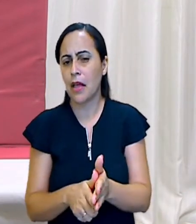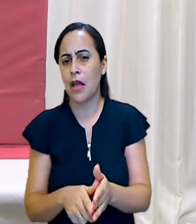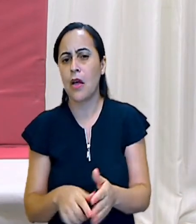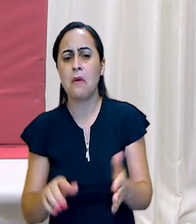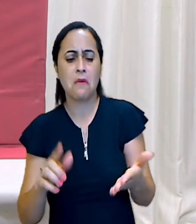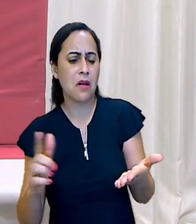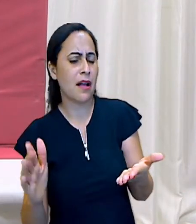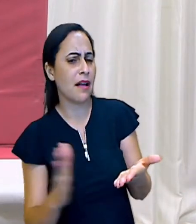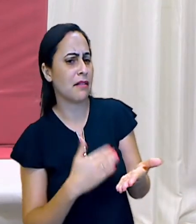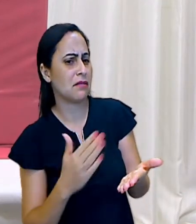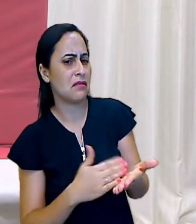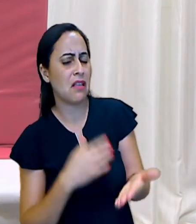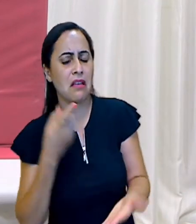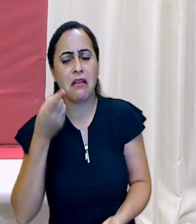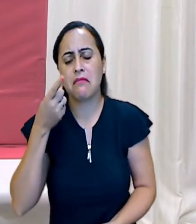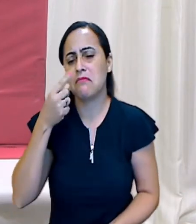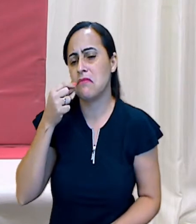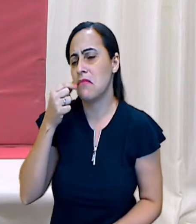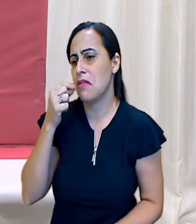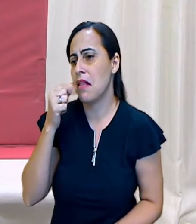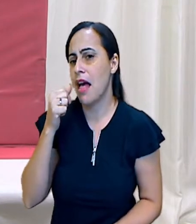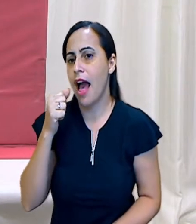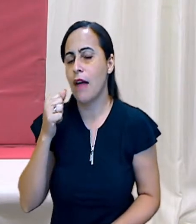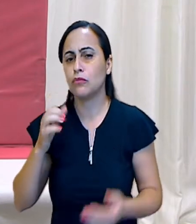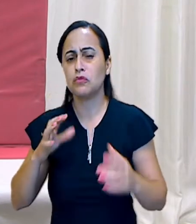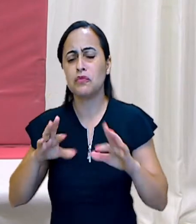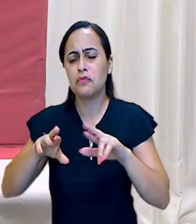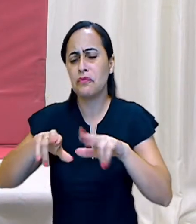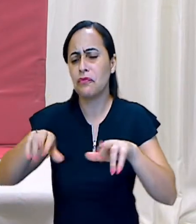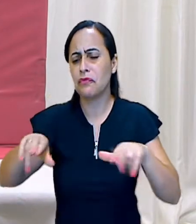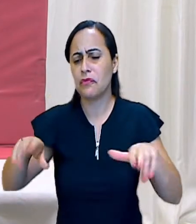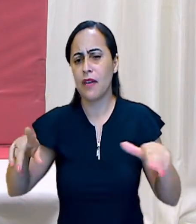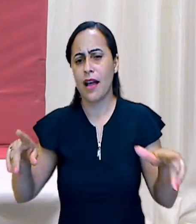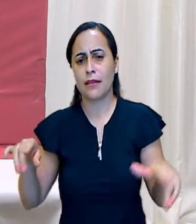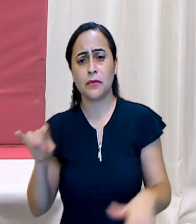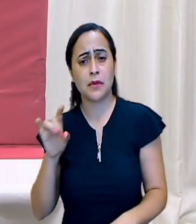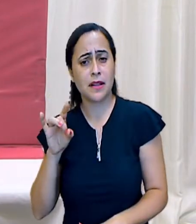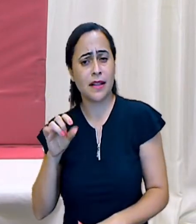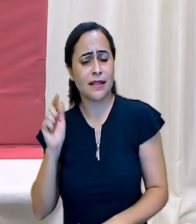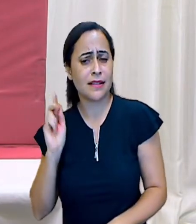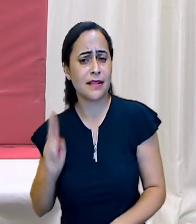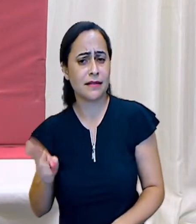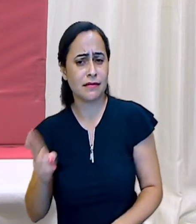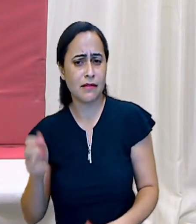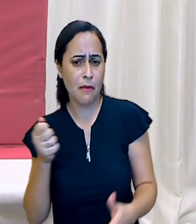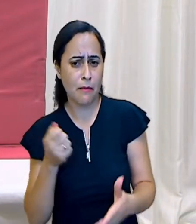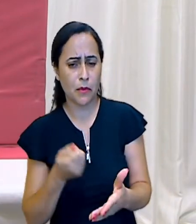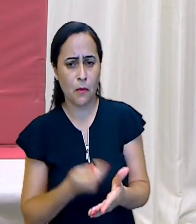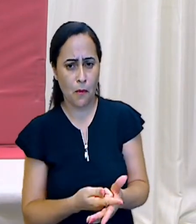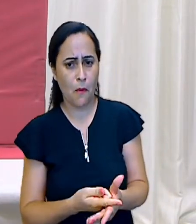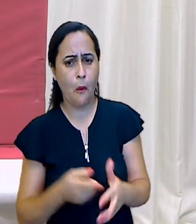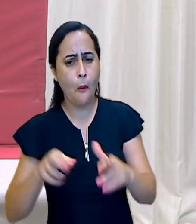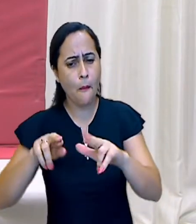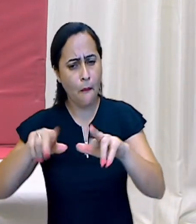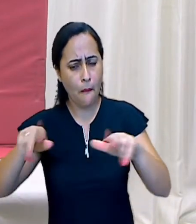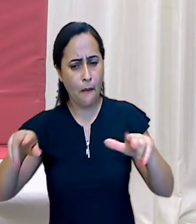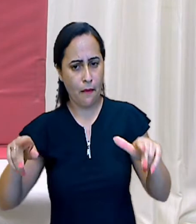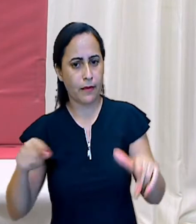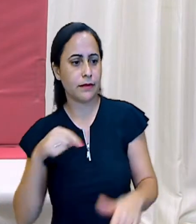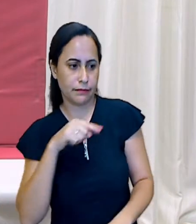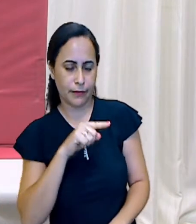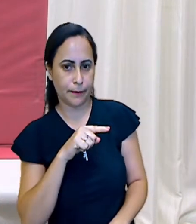tipos e eu sempre compro adesivos lá. Ah, crianças, lembrei,